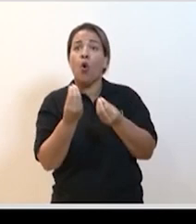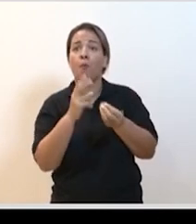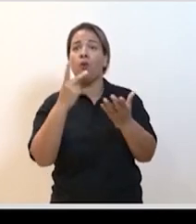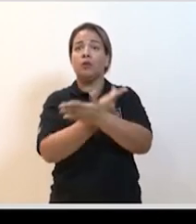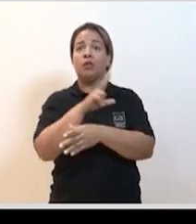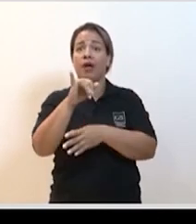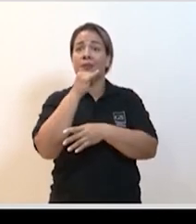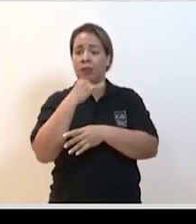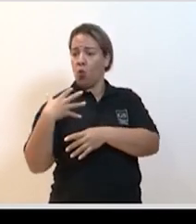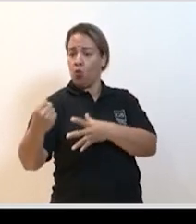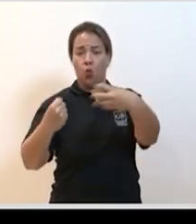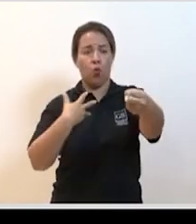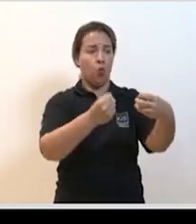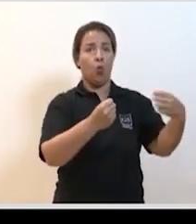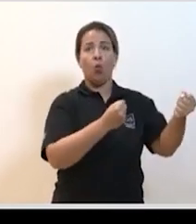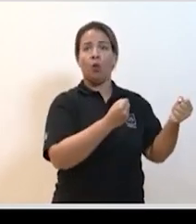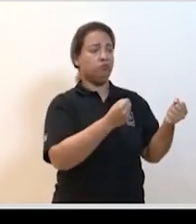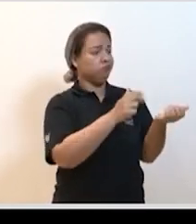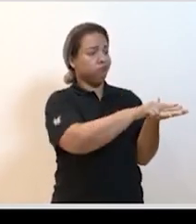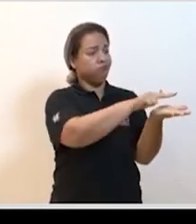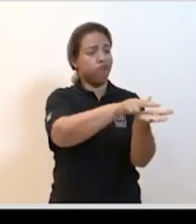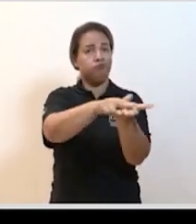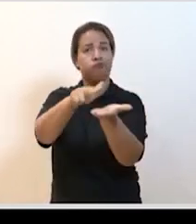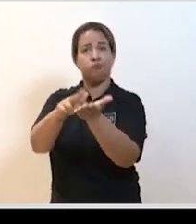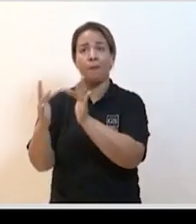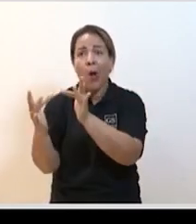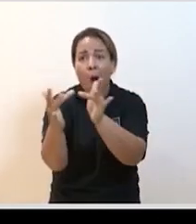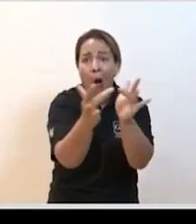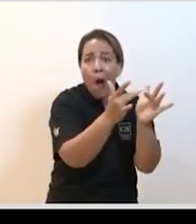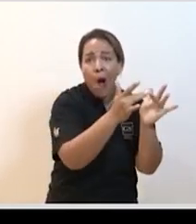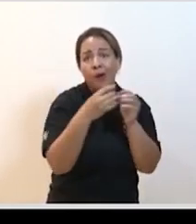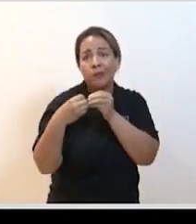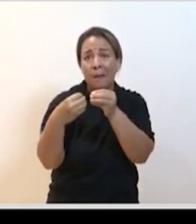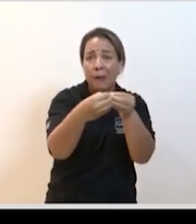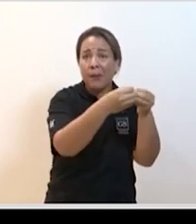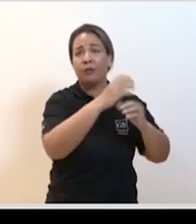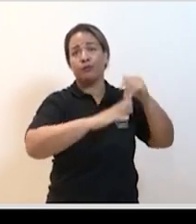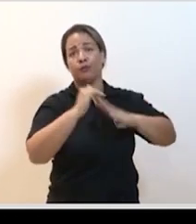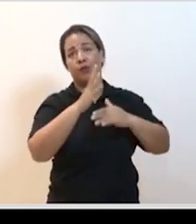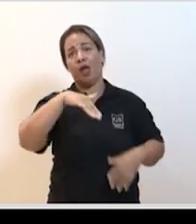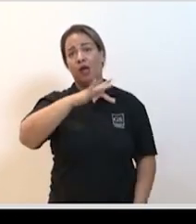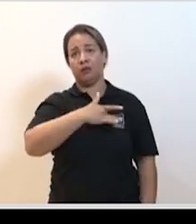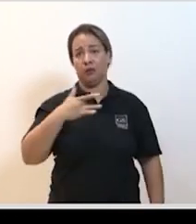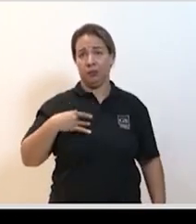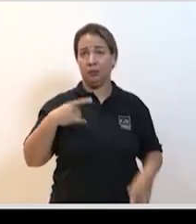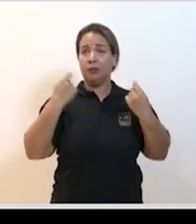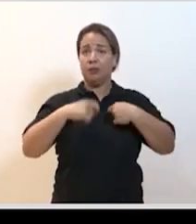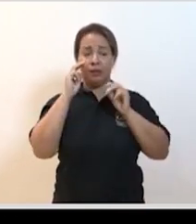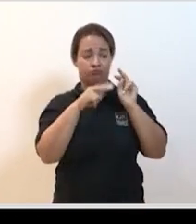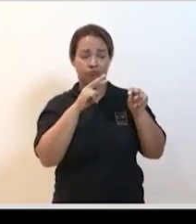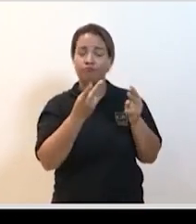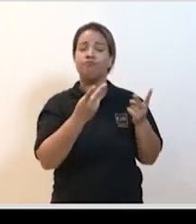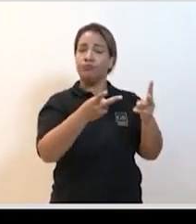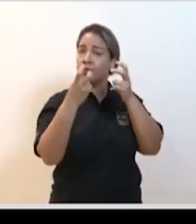vulnerável, que são os outros pacientes que estão próximos, e profissionais de saúde que estão em contato muito próximo com ele. Então, é necessário que a gente reconheça isso, é